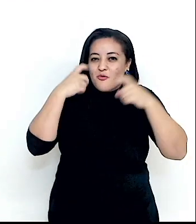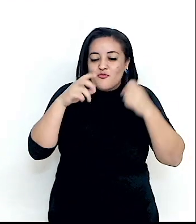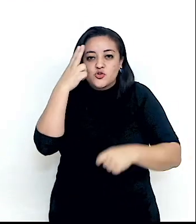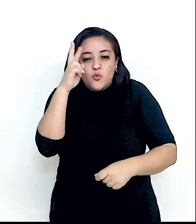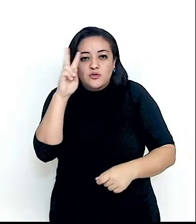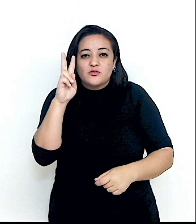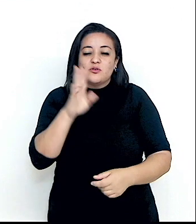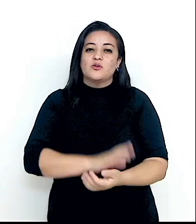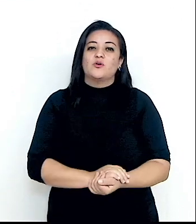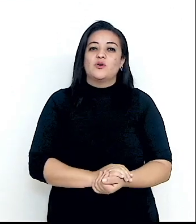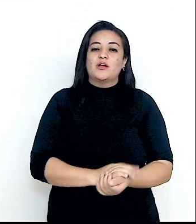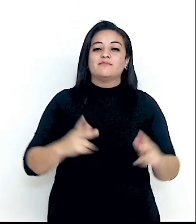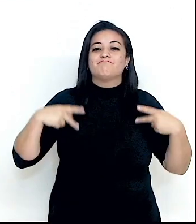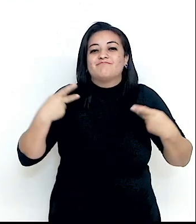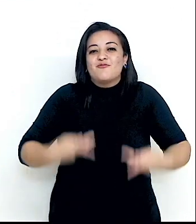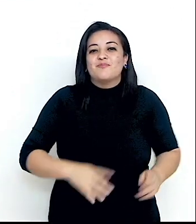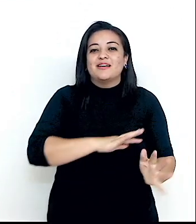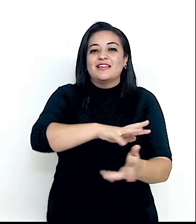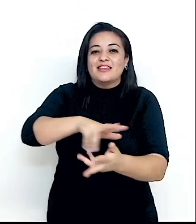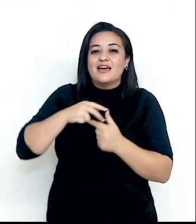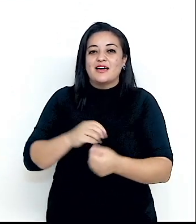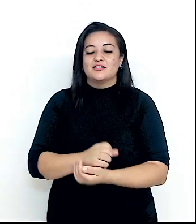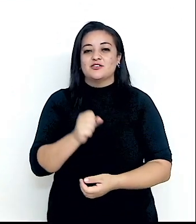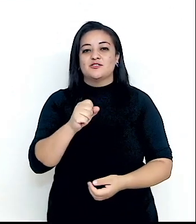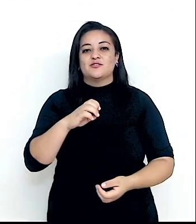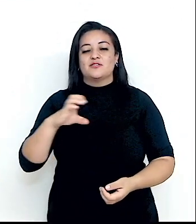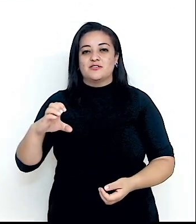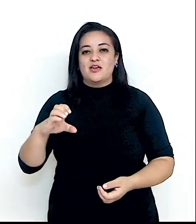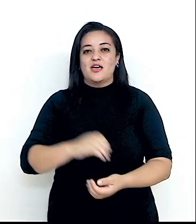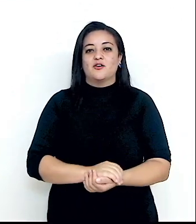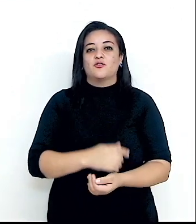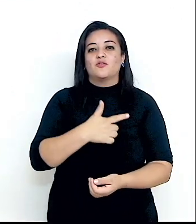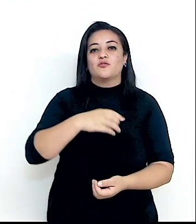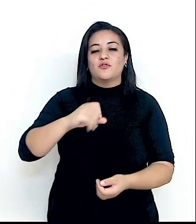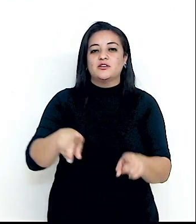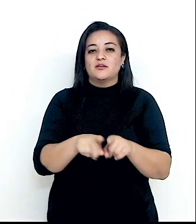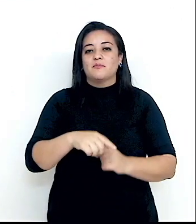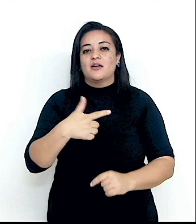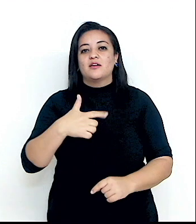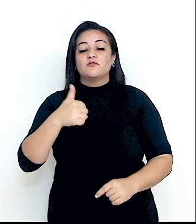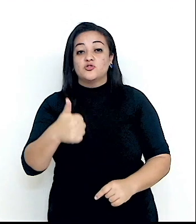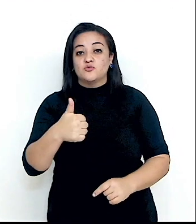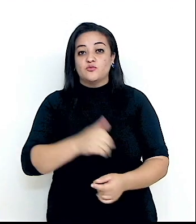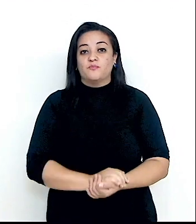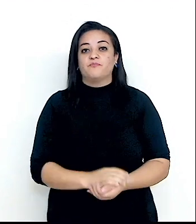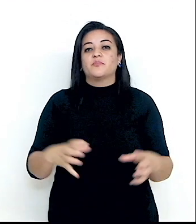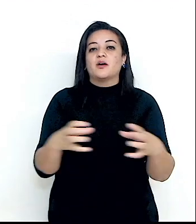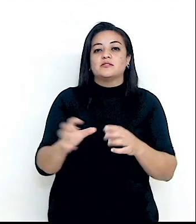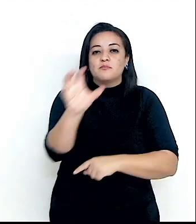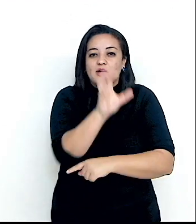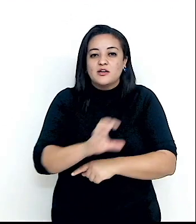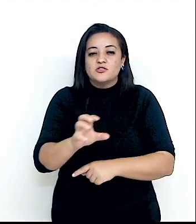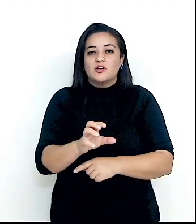da humanidade nos séculos 20 e 21. A Assembleia Geral é